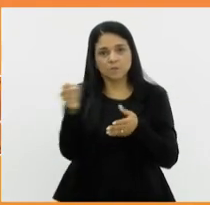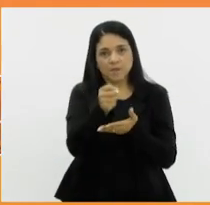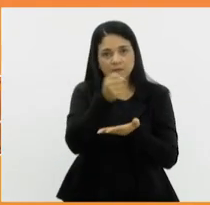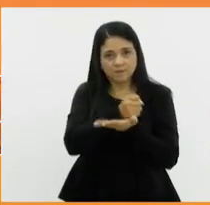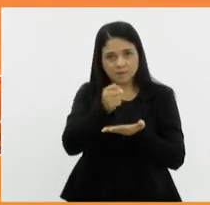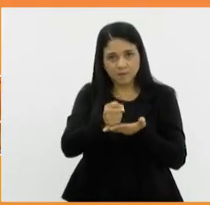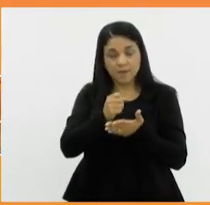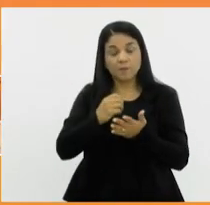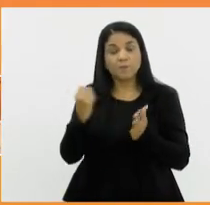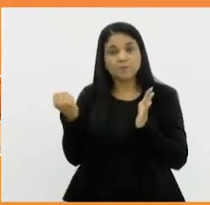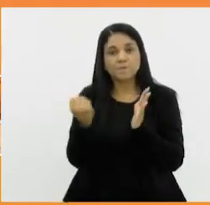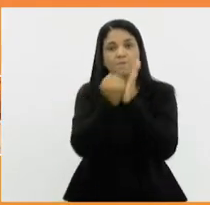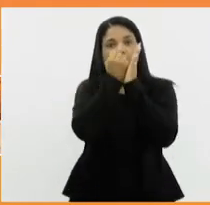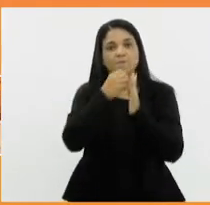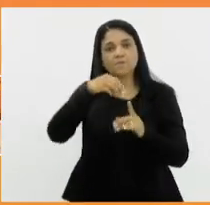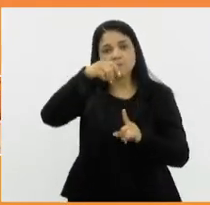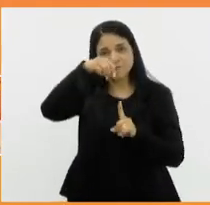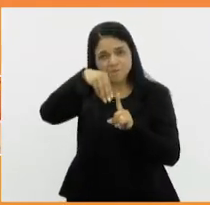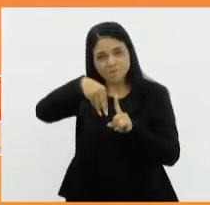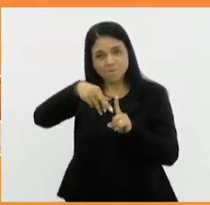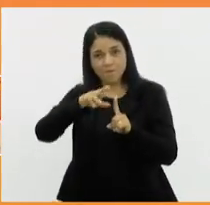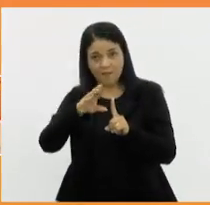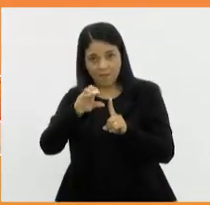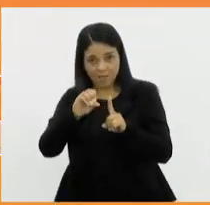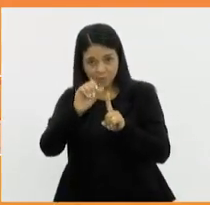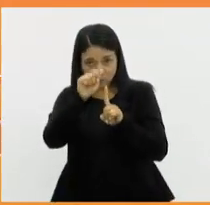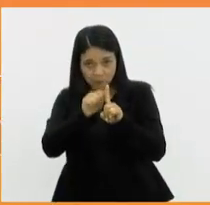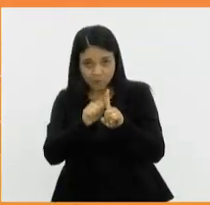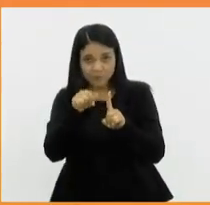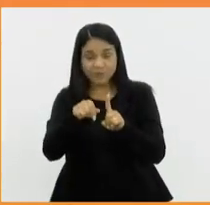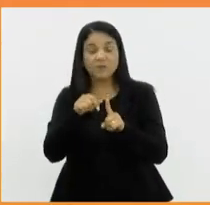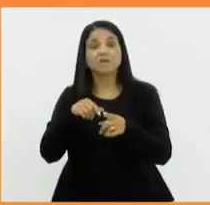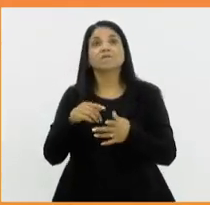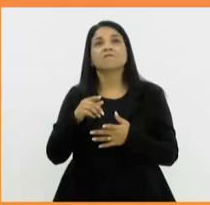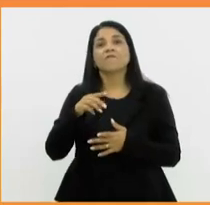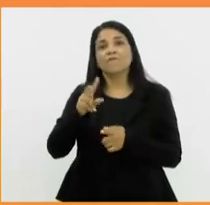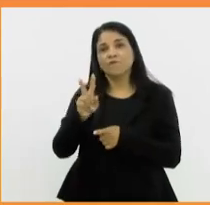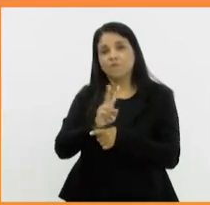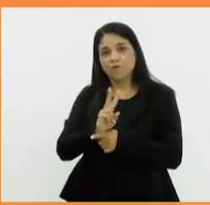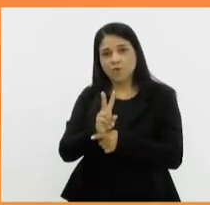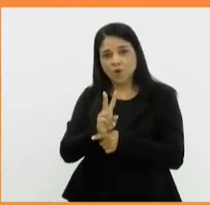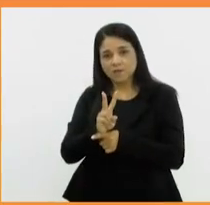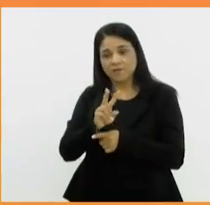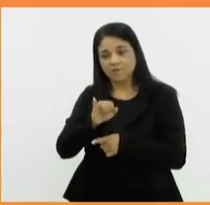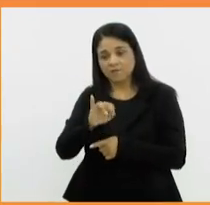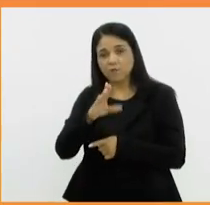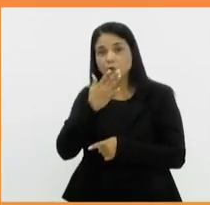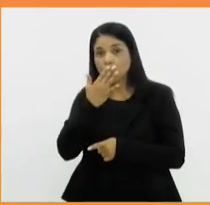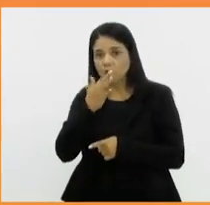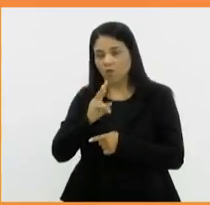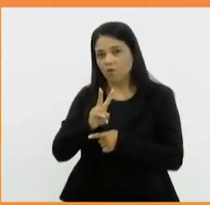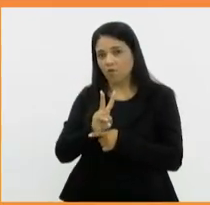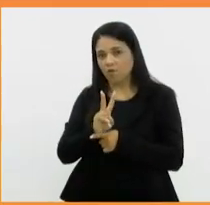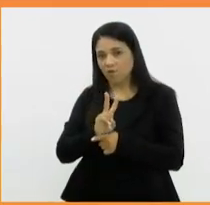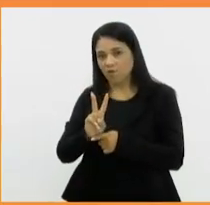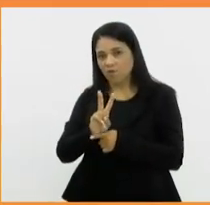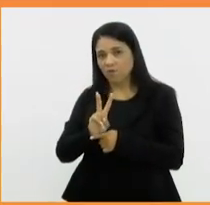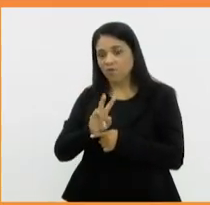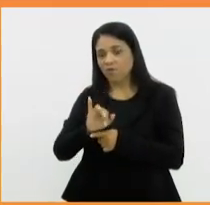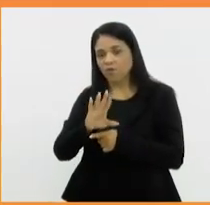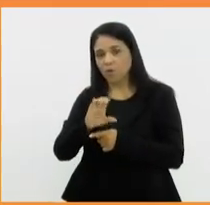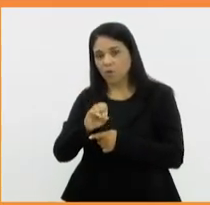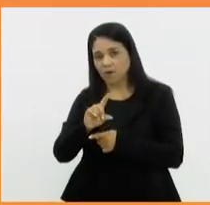ele é marcado por diversos eventos. Mas o Márcio Violeta, ele é oriundo de uma proposta minha, de uma lei já em vigor,